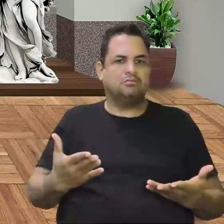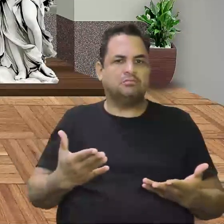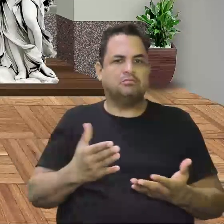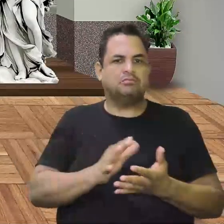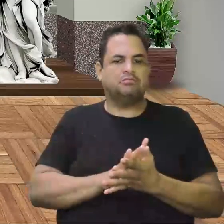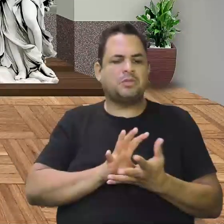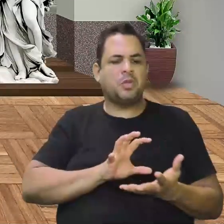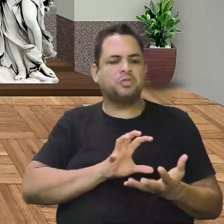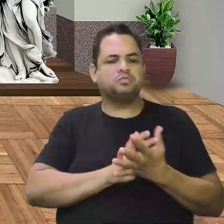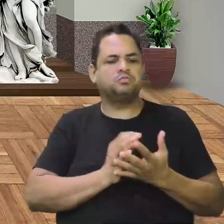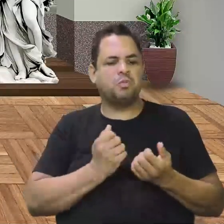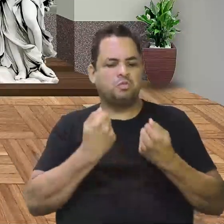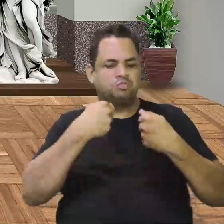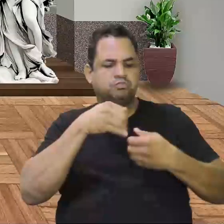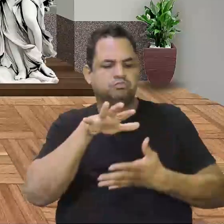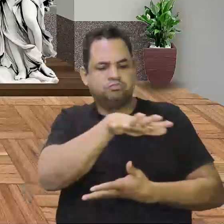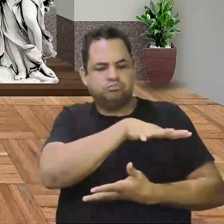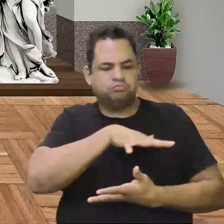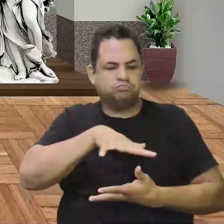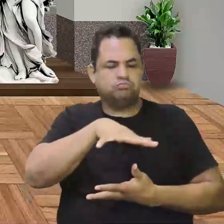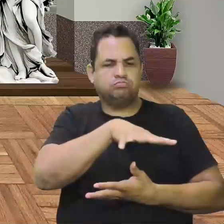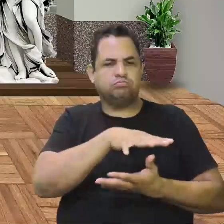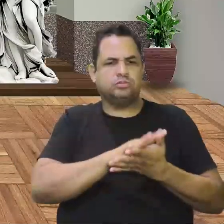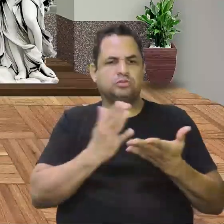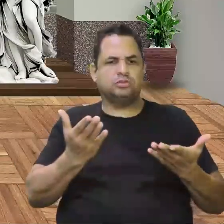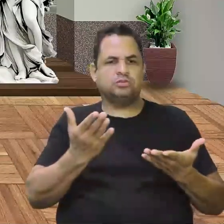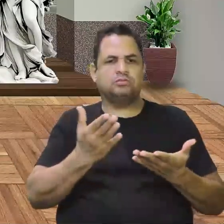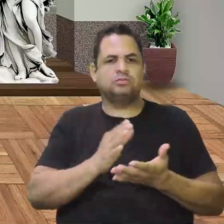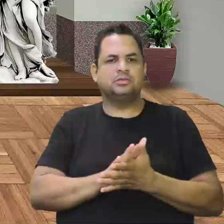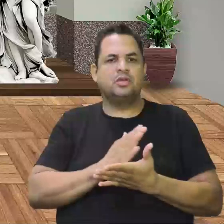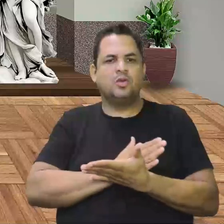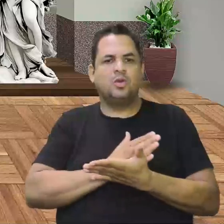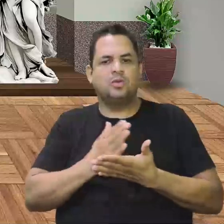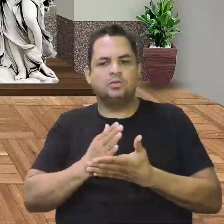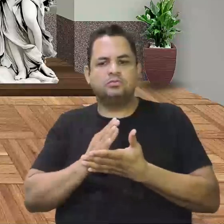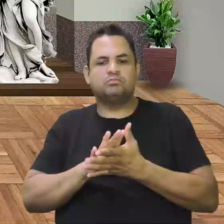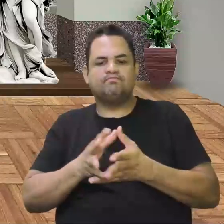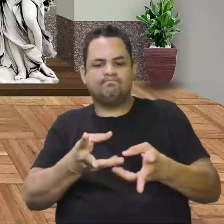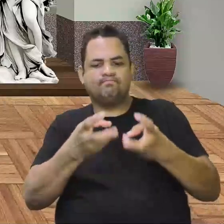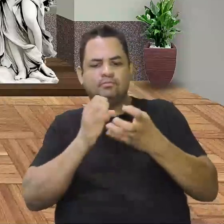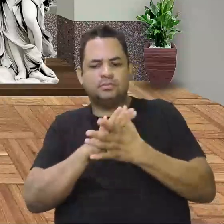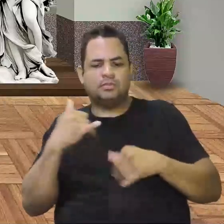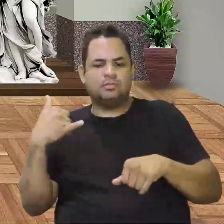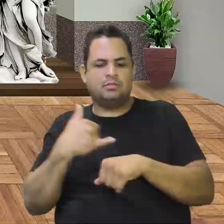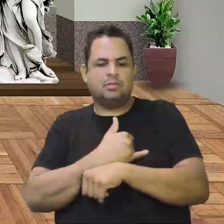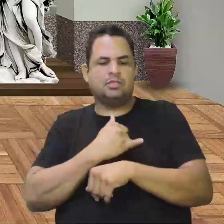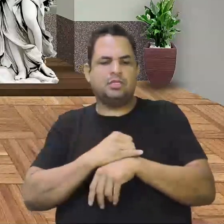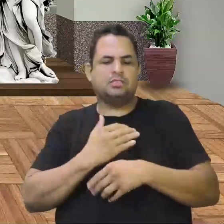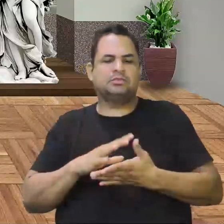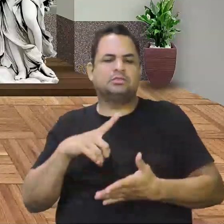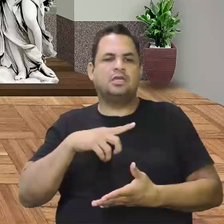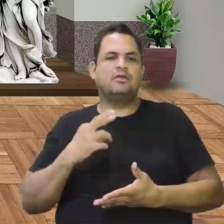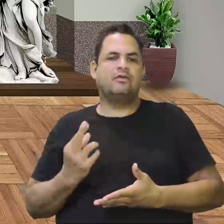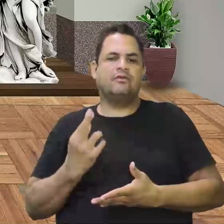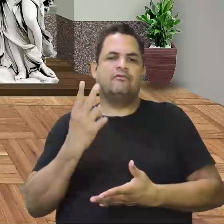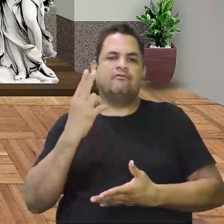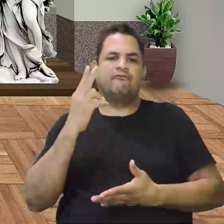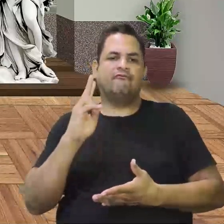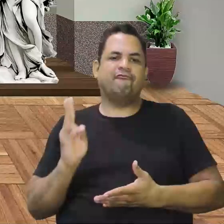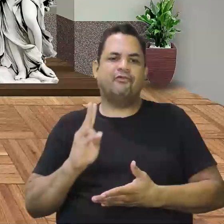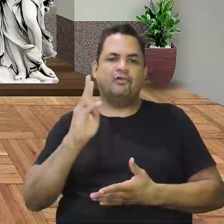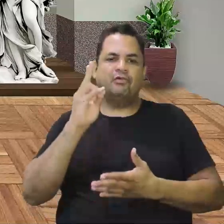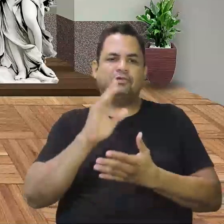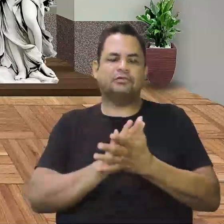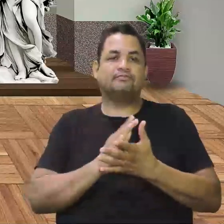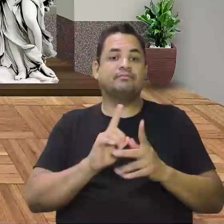dominaram aquele povo que tinha um poder centralizado e eles começaram a explorar metais preciosos. Já os portugueses,